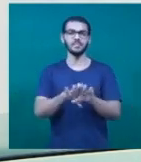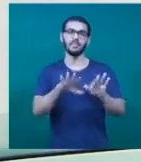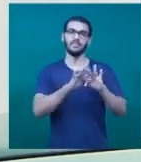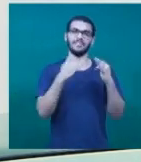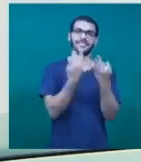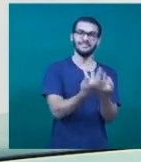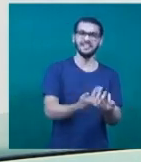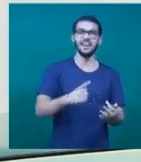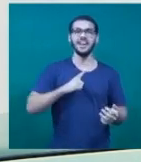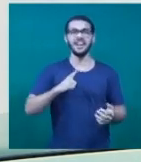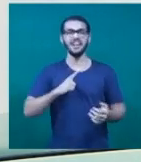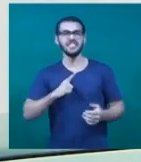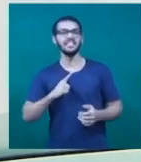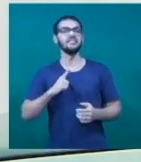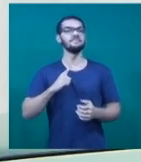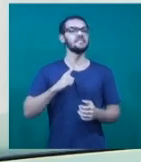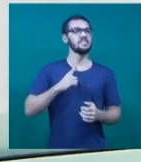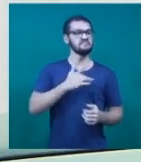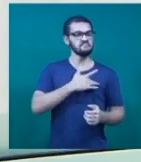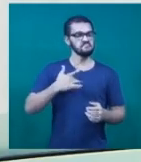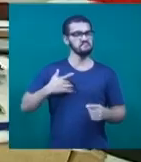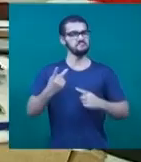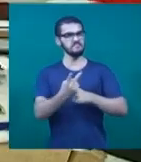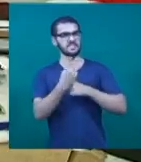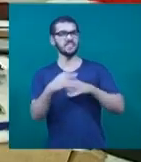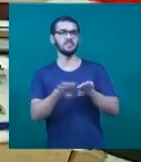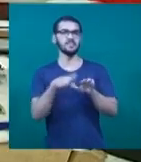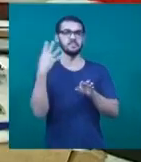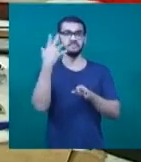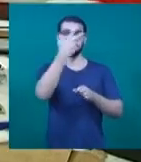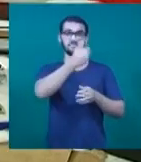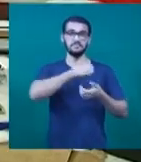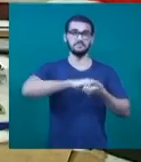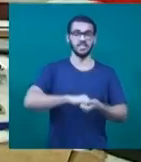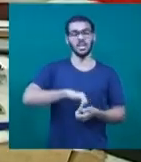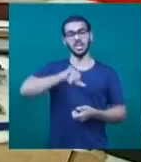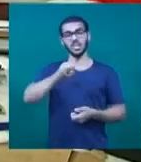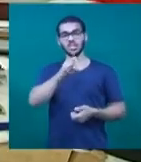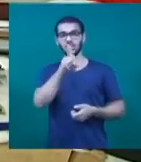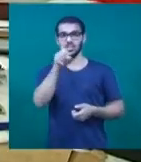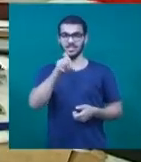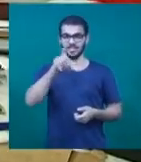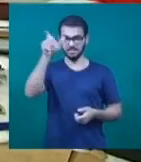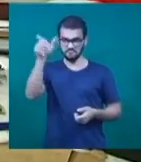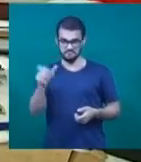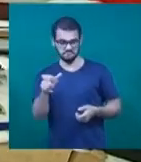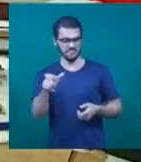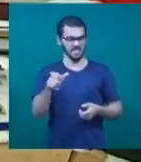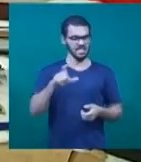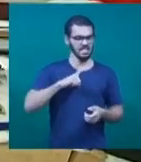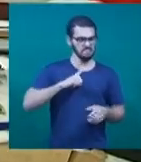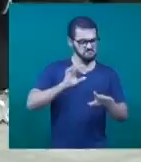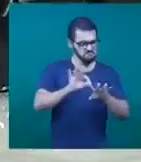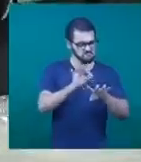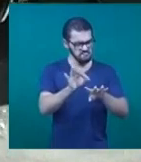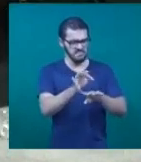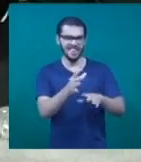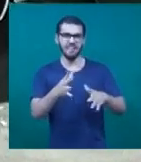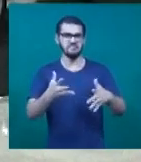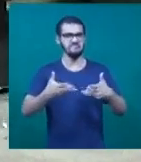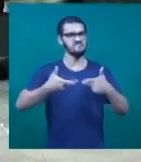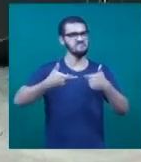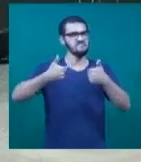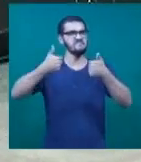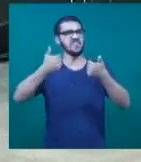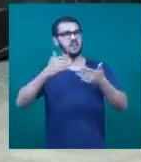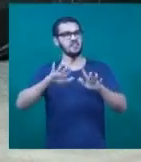com direito a cuidados com a saúde e beleza. José Urico mostra que tem talento e muita coordenação motora. Leva em